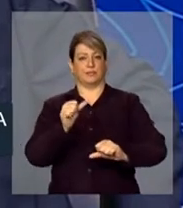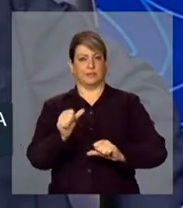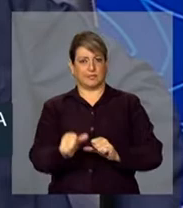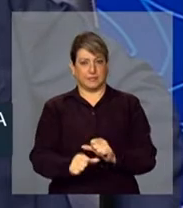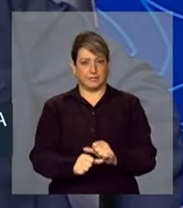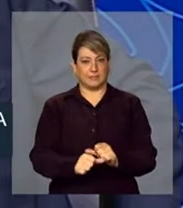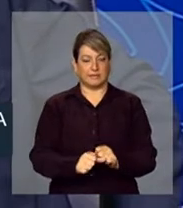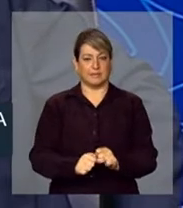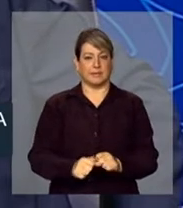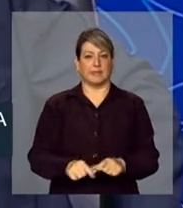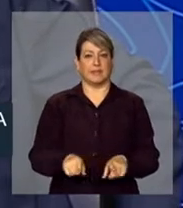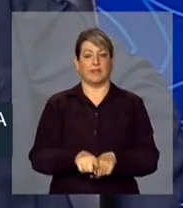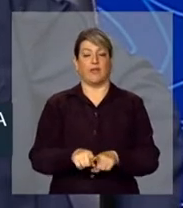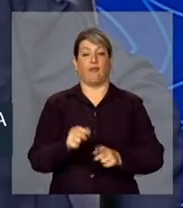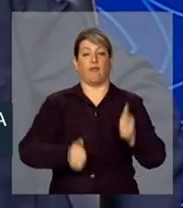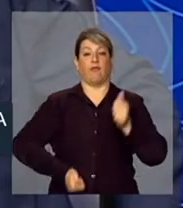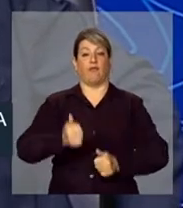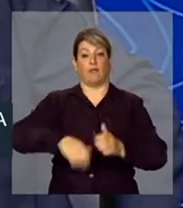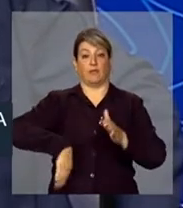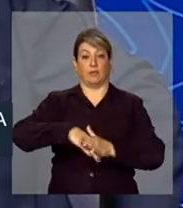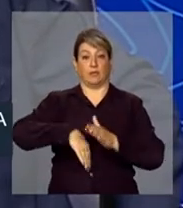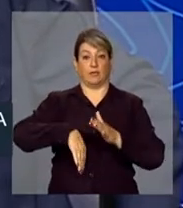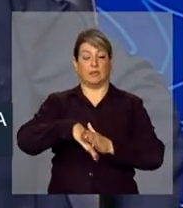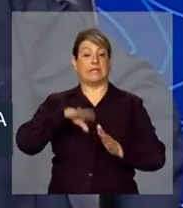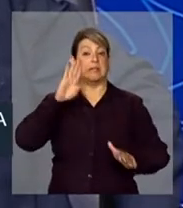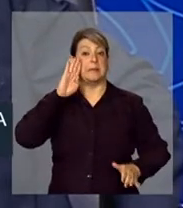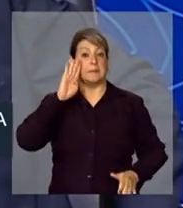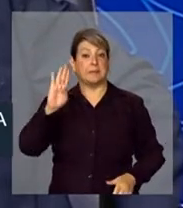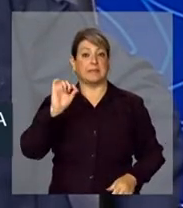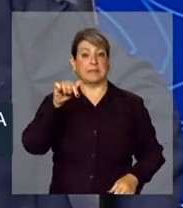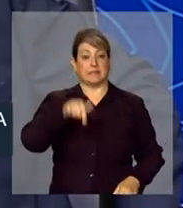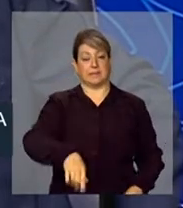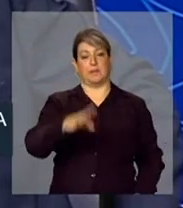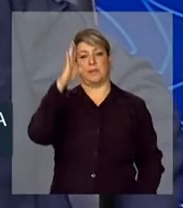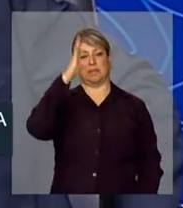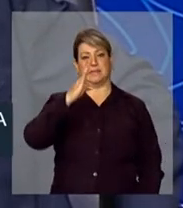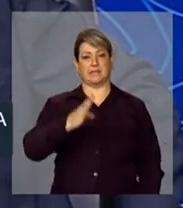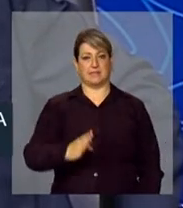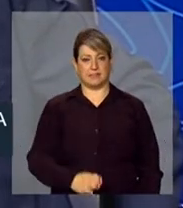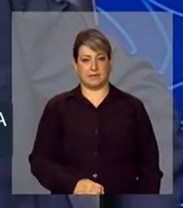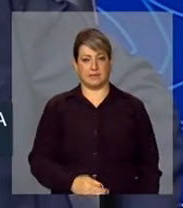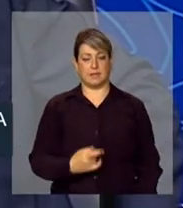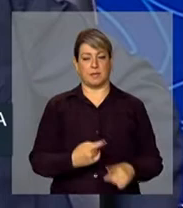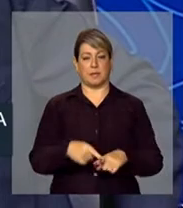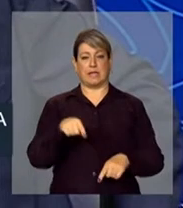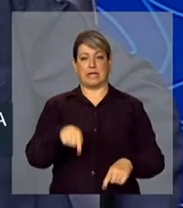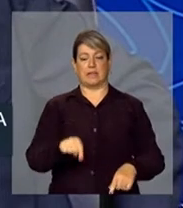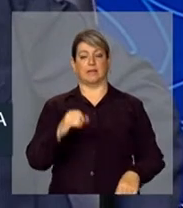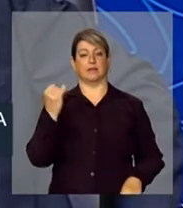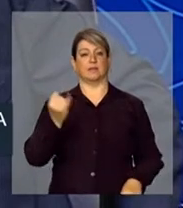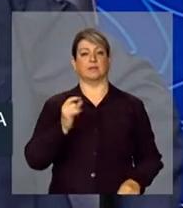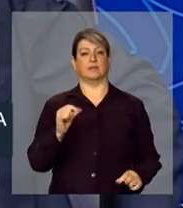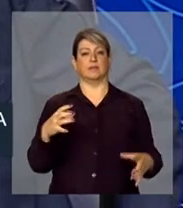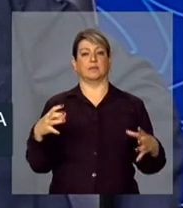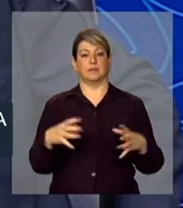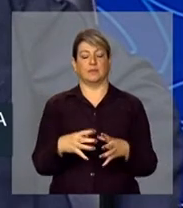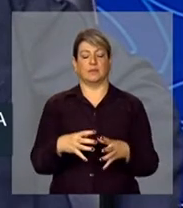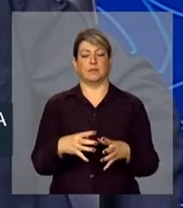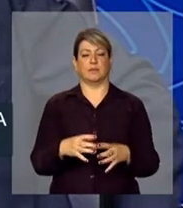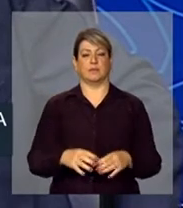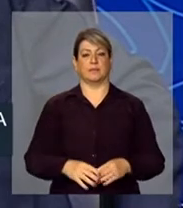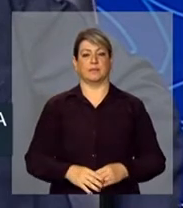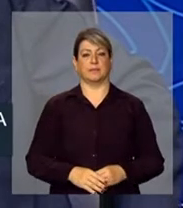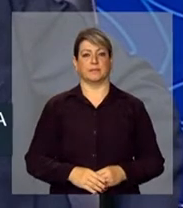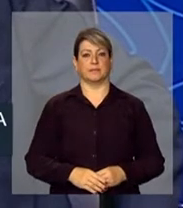mudança. O futebol, principalmente no Brasil, foi uma plataforma de